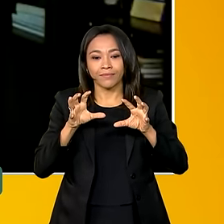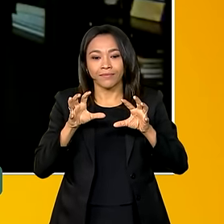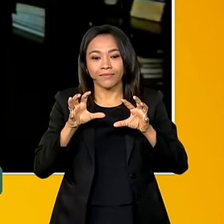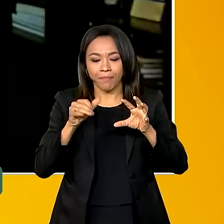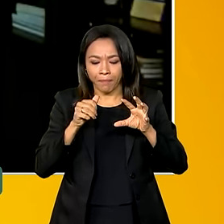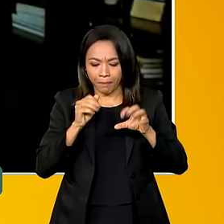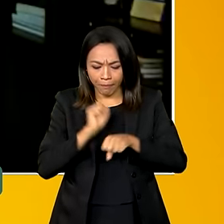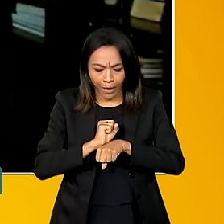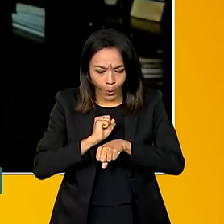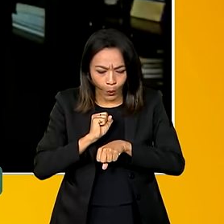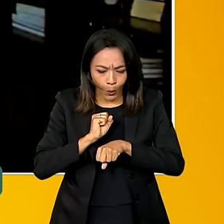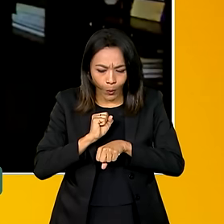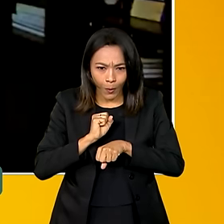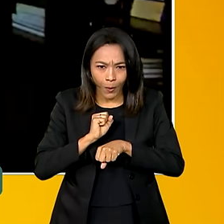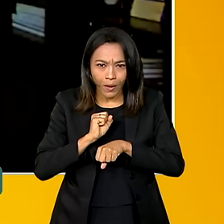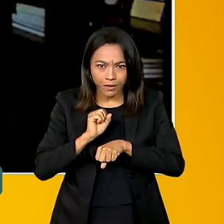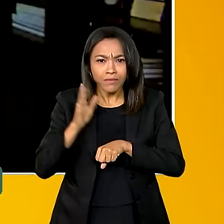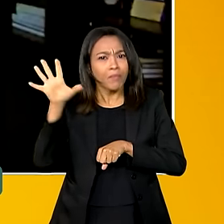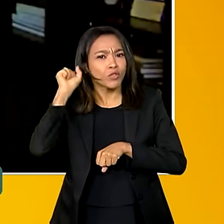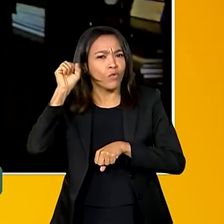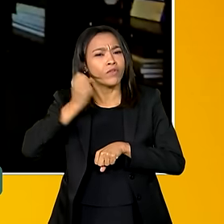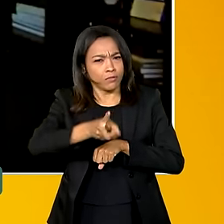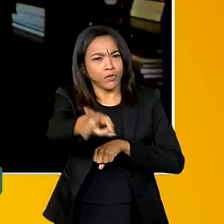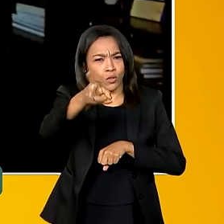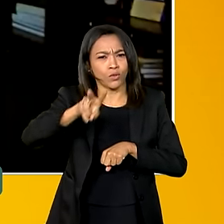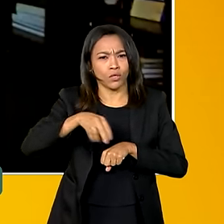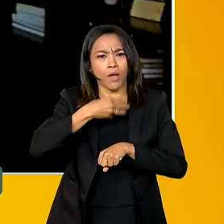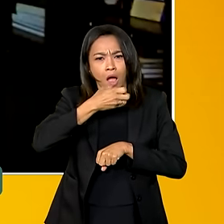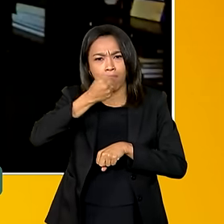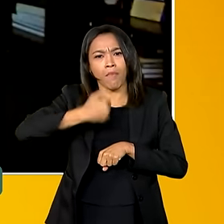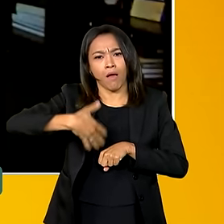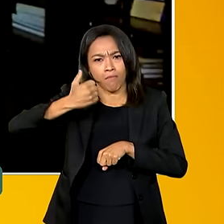Parou aqui. Deu um branco, mas a gente está ouvindo, pode continuar.